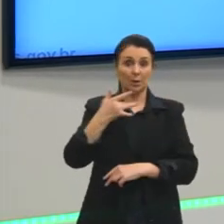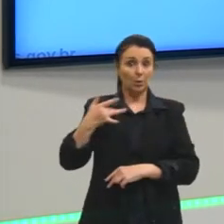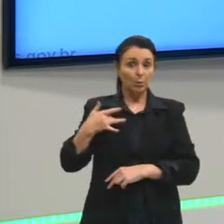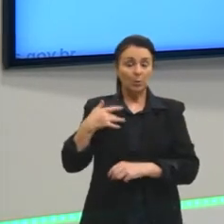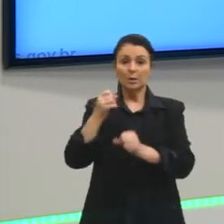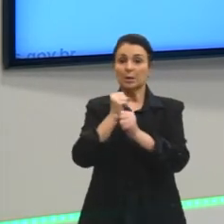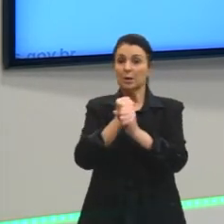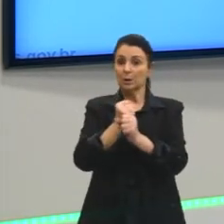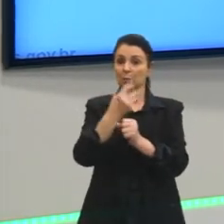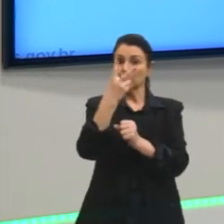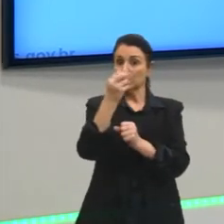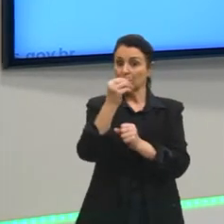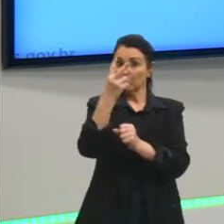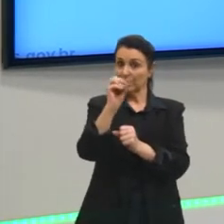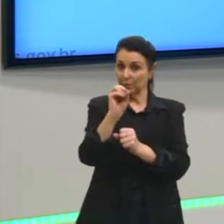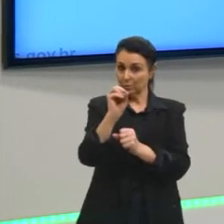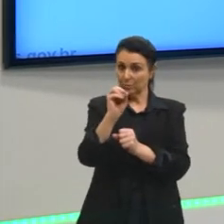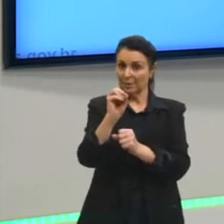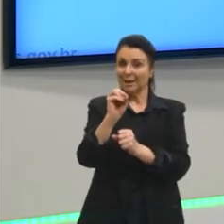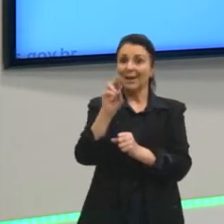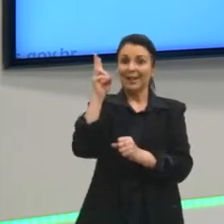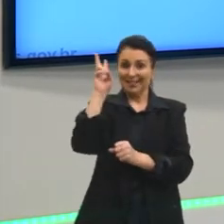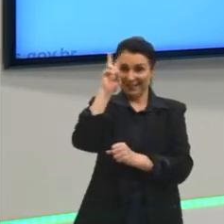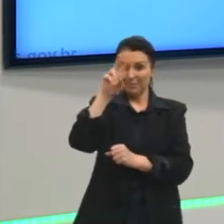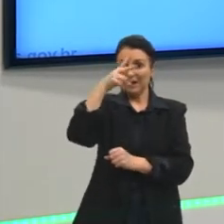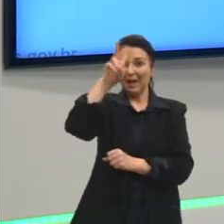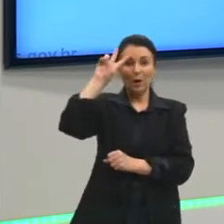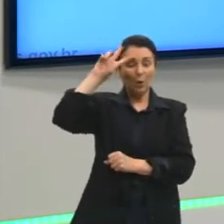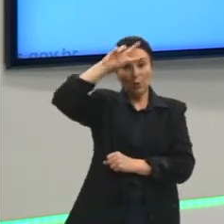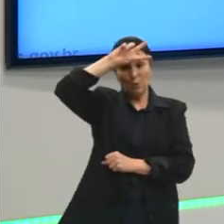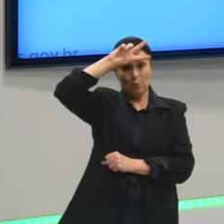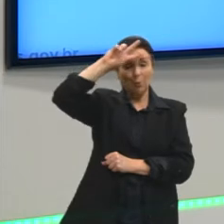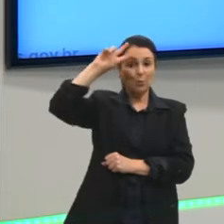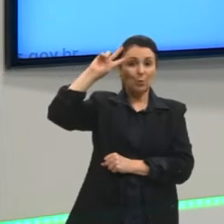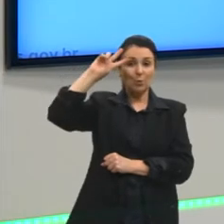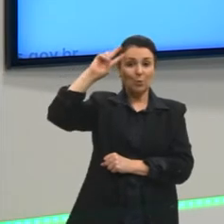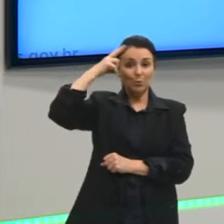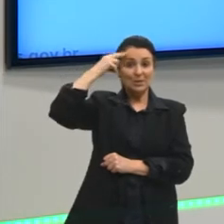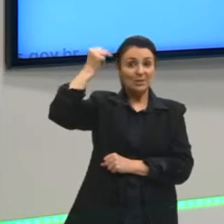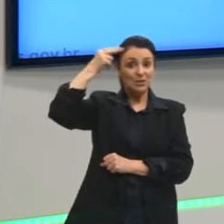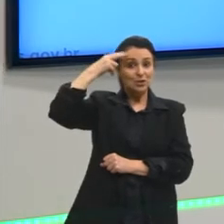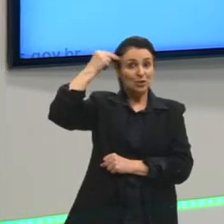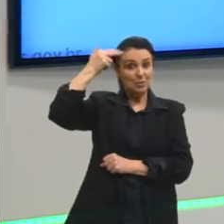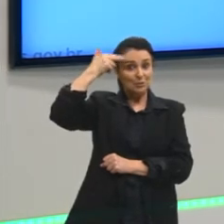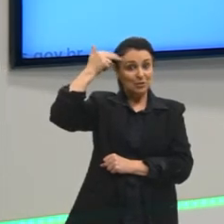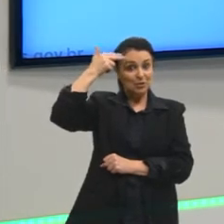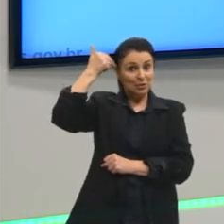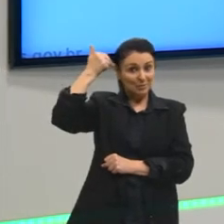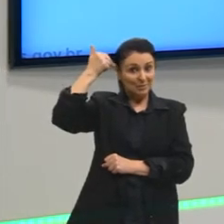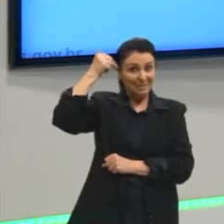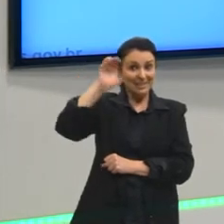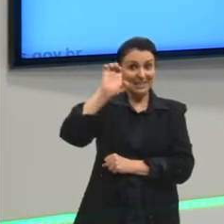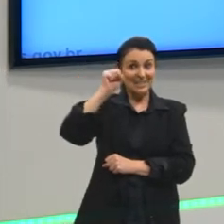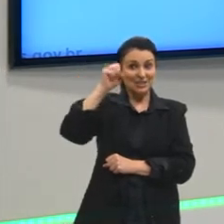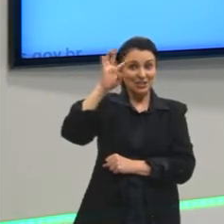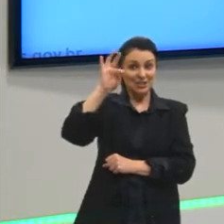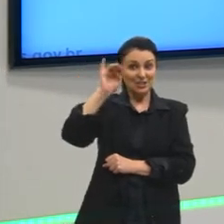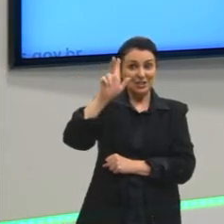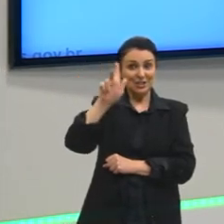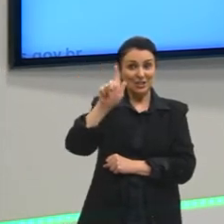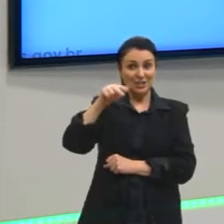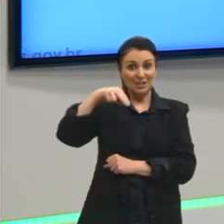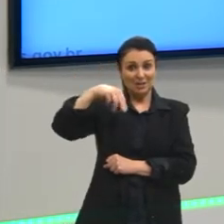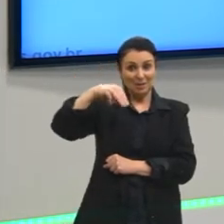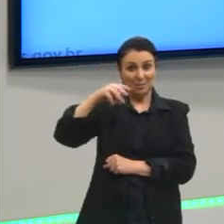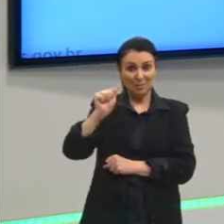por exemplo, que eram os estigmas relacionados às doenças mentais. Pode ser, sei lá,